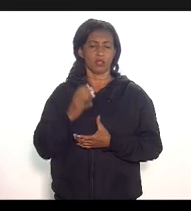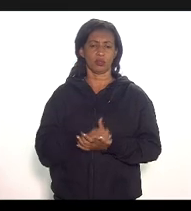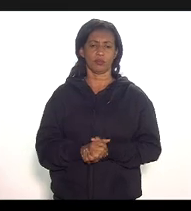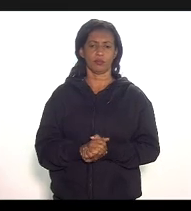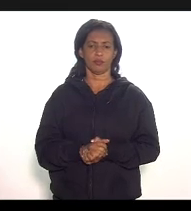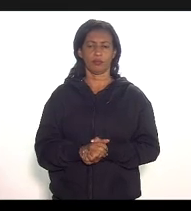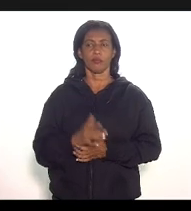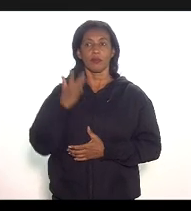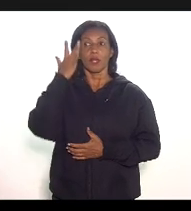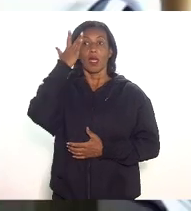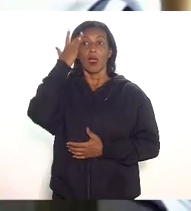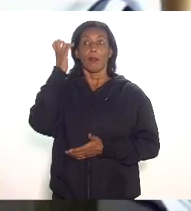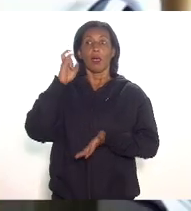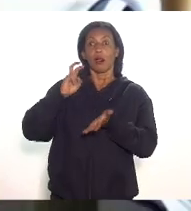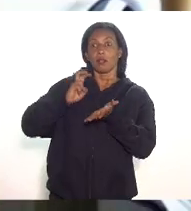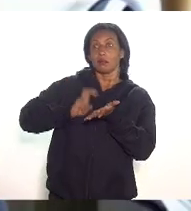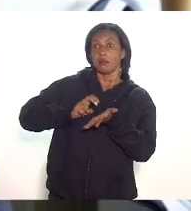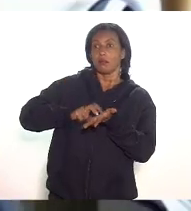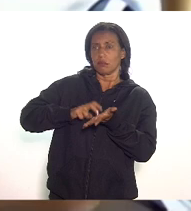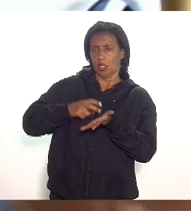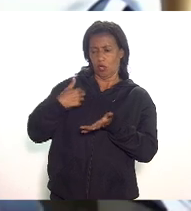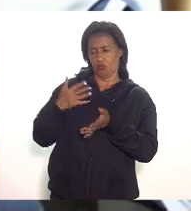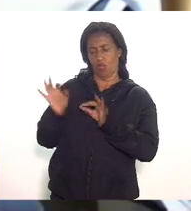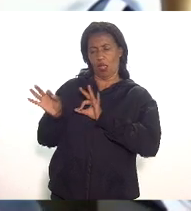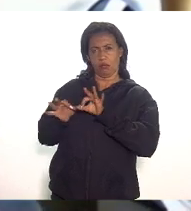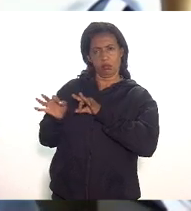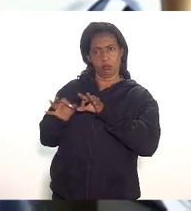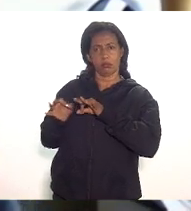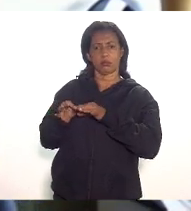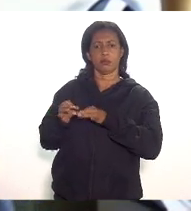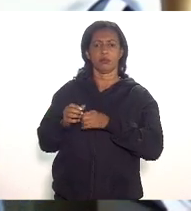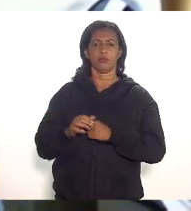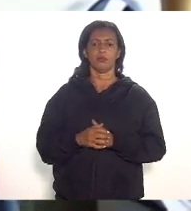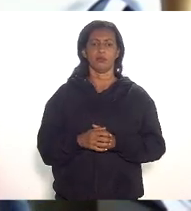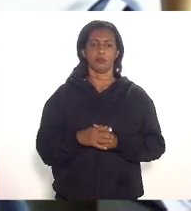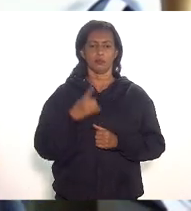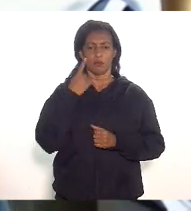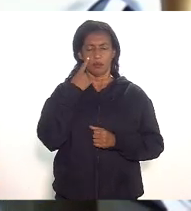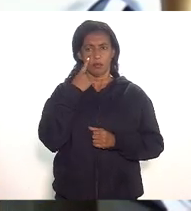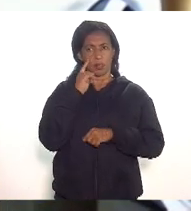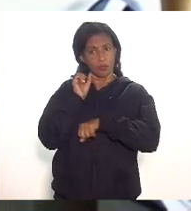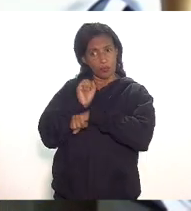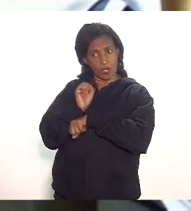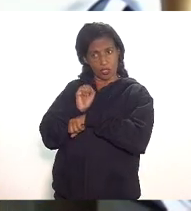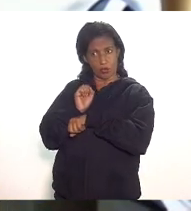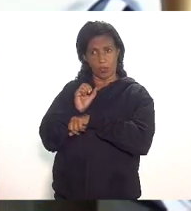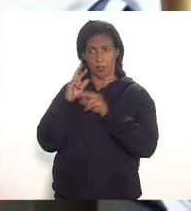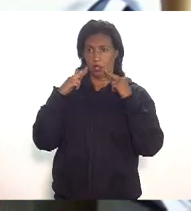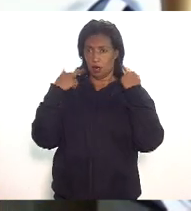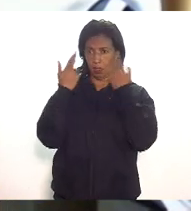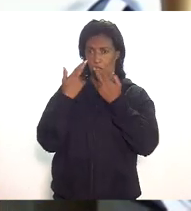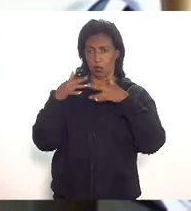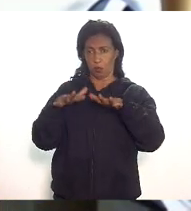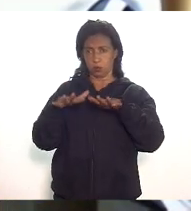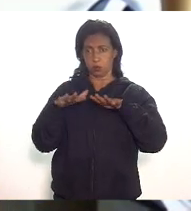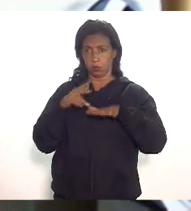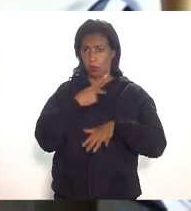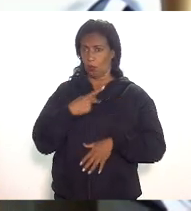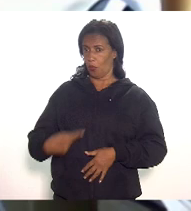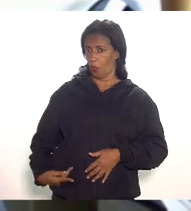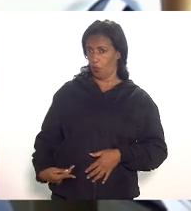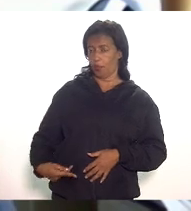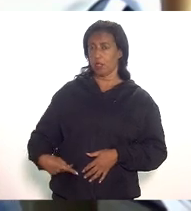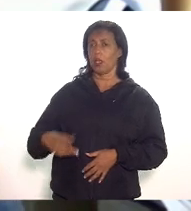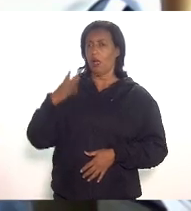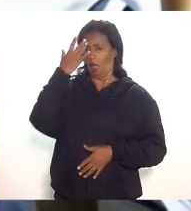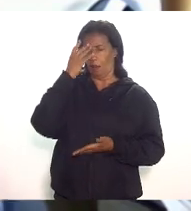amanhã pela manhã eu já tenho feito estava ouvindo aguardando a audiência pública amanhã pela manhã em caminho